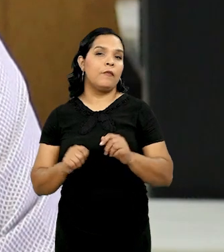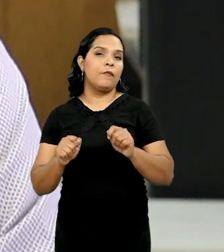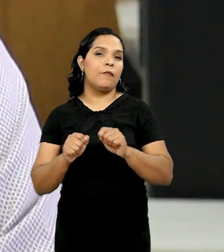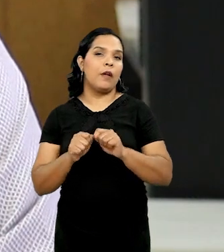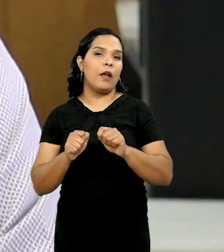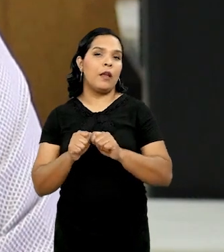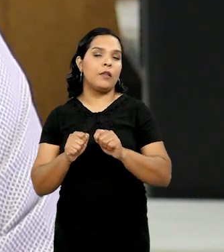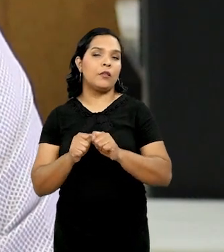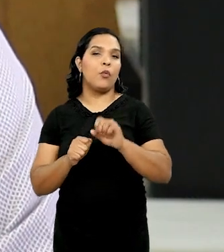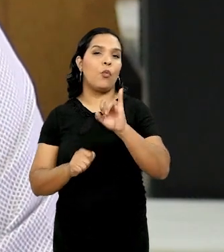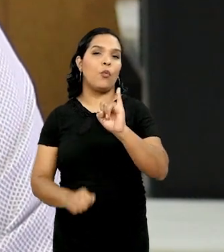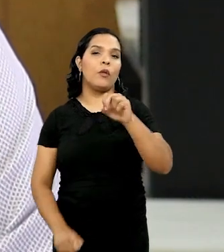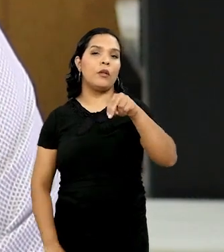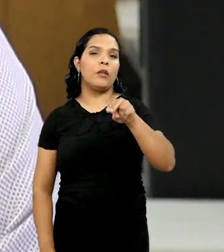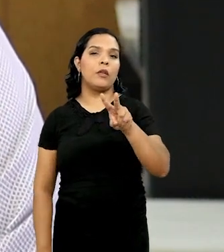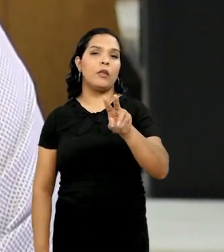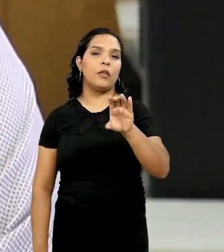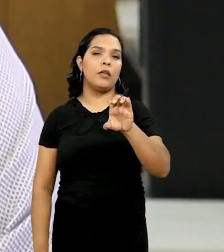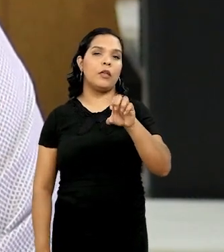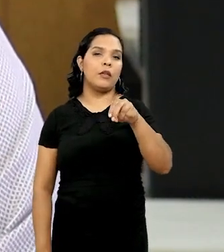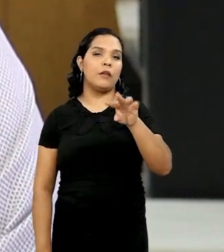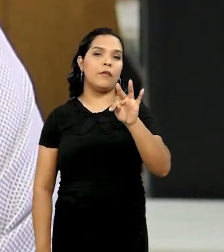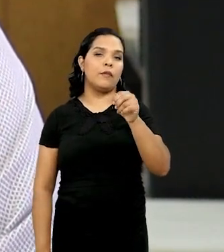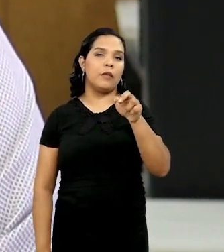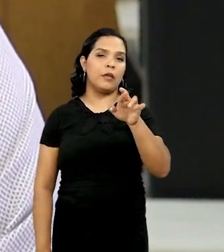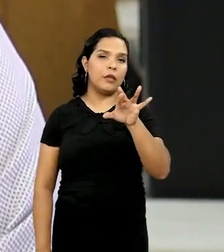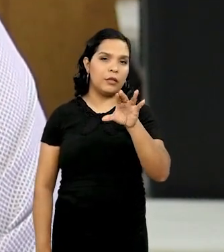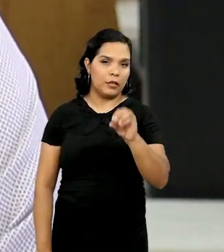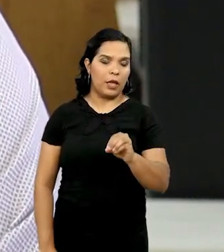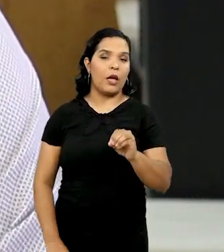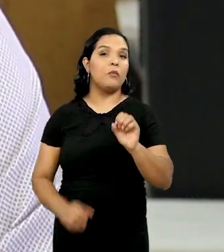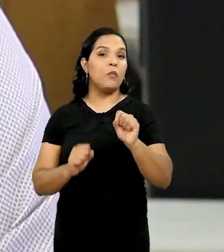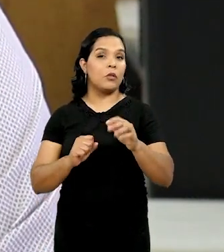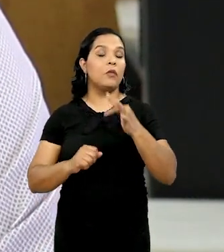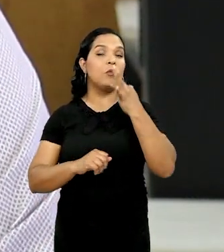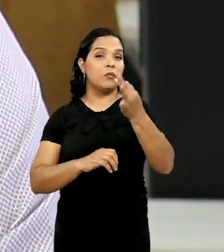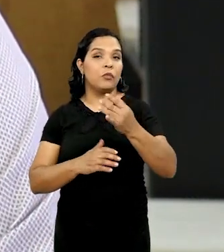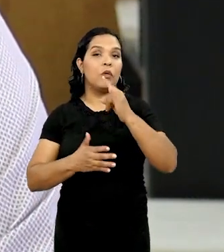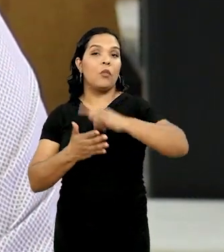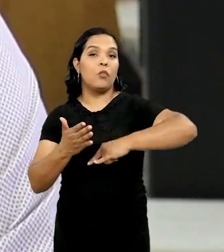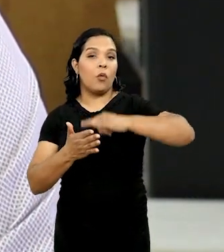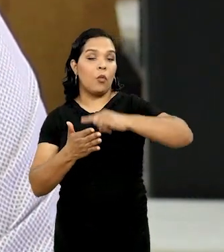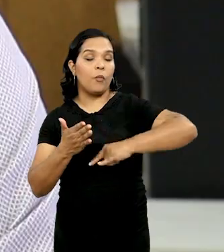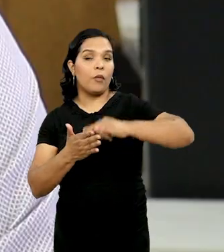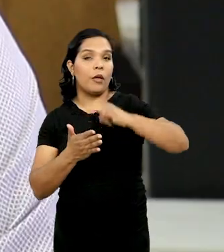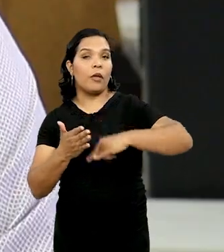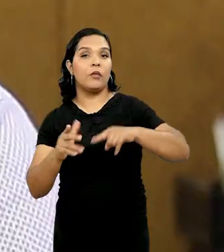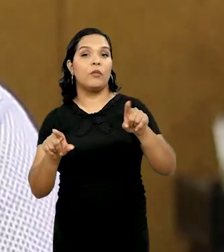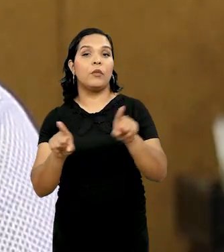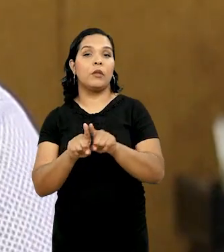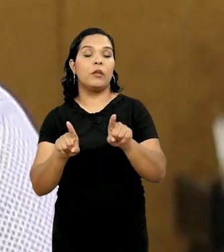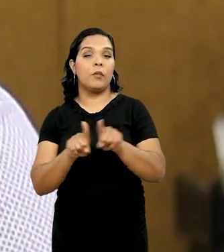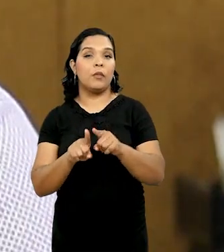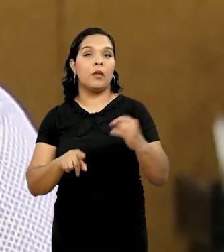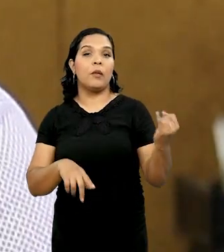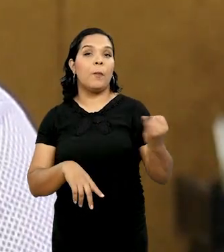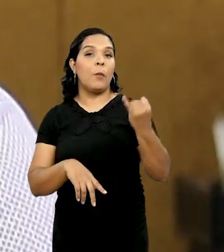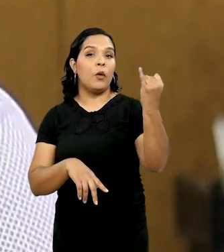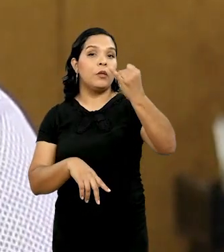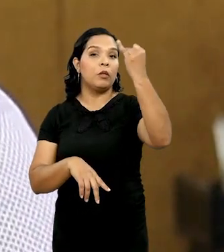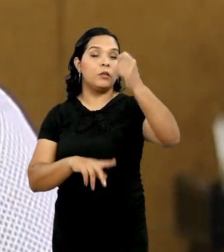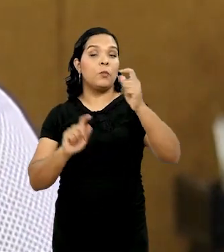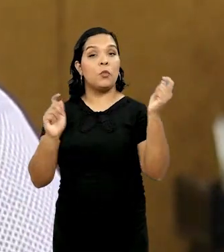de inventário, então ele tem a intenção de que ele possa servir como uma documentação dessa arquitetura. Eles também são